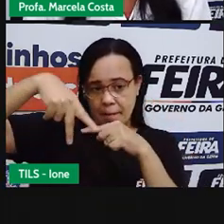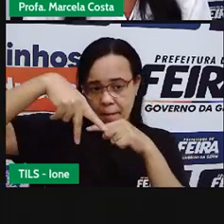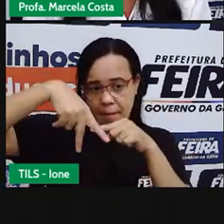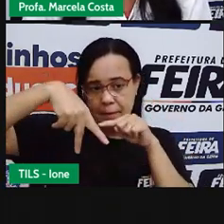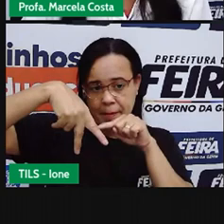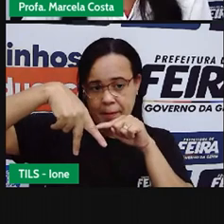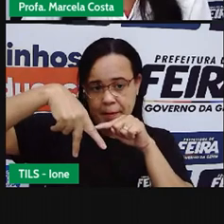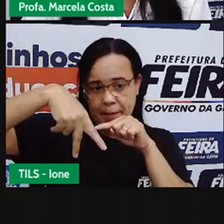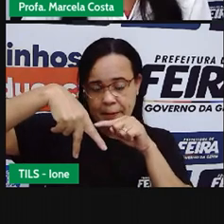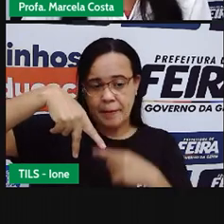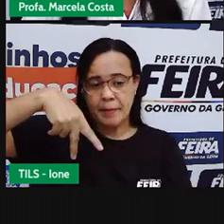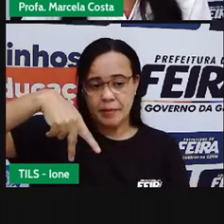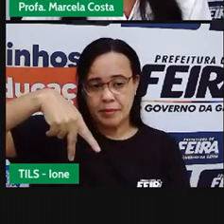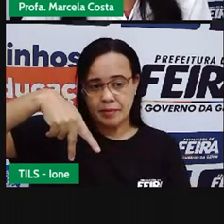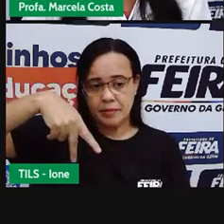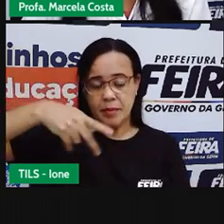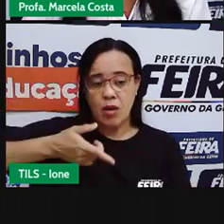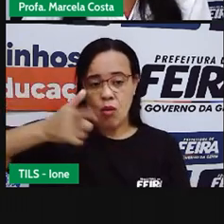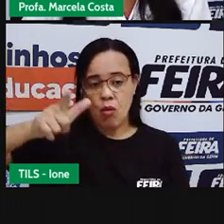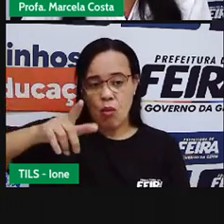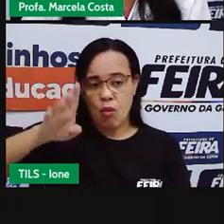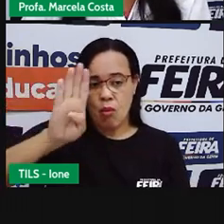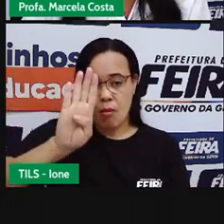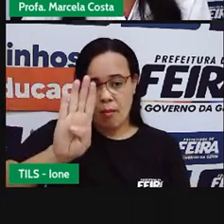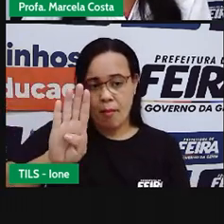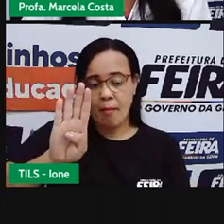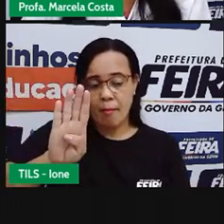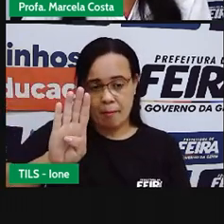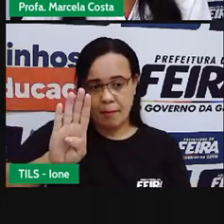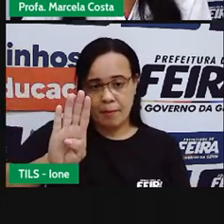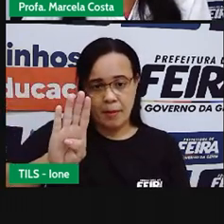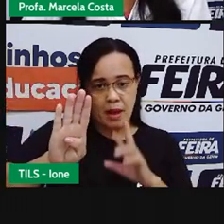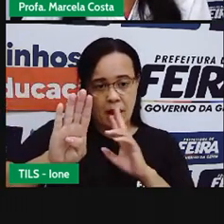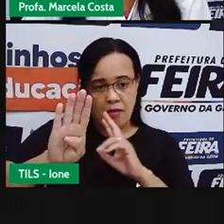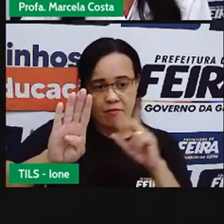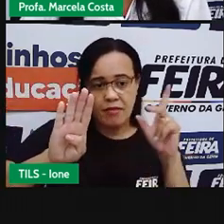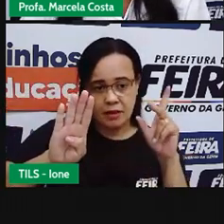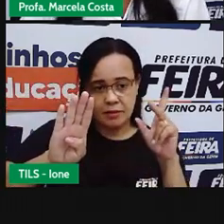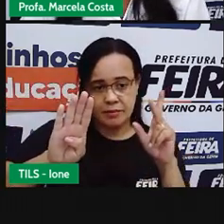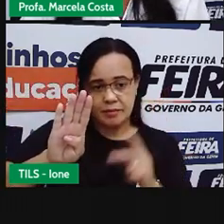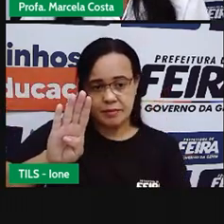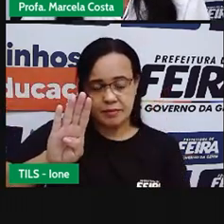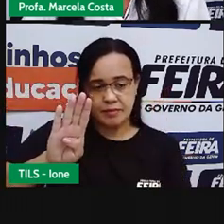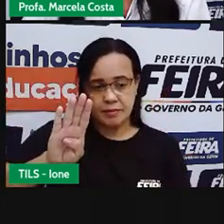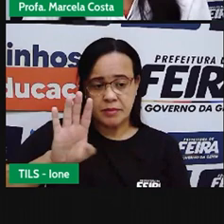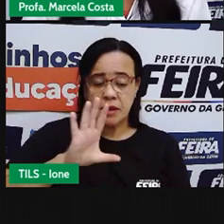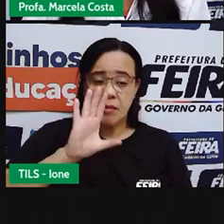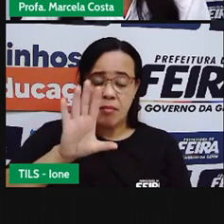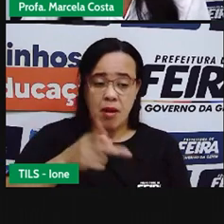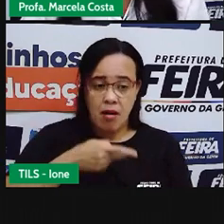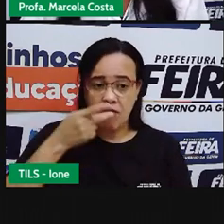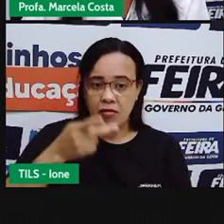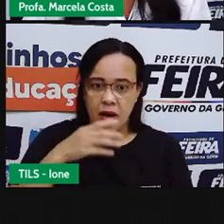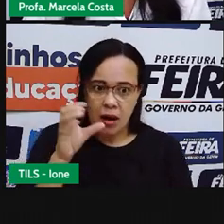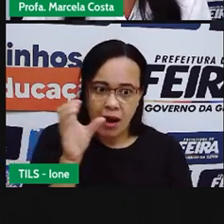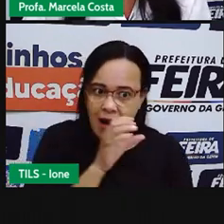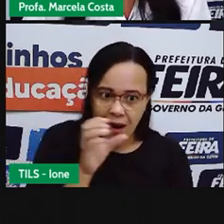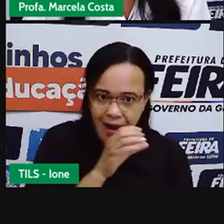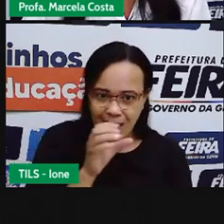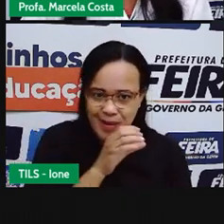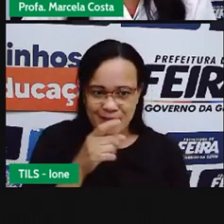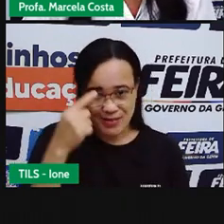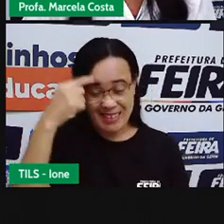E inicial de bote É a letra B E quando a gente vai falando rápido Aqui no